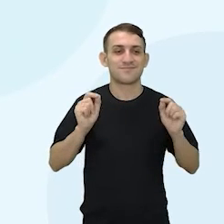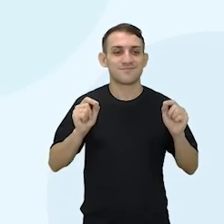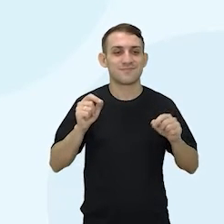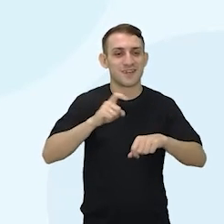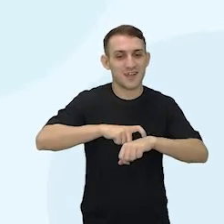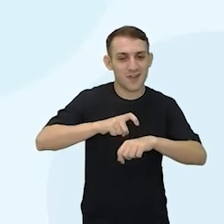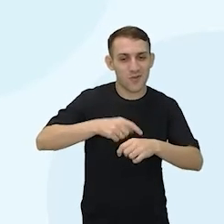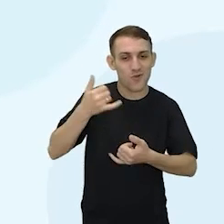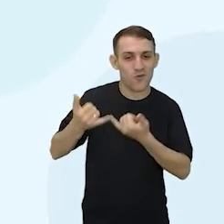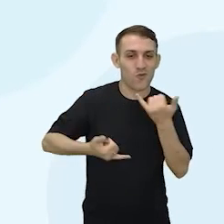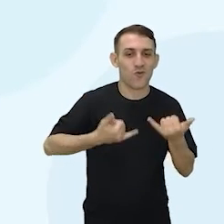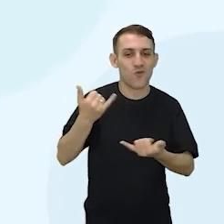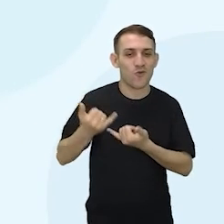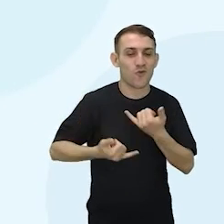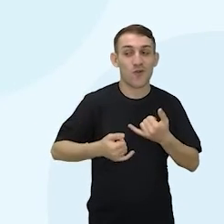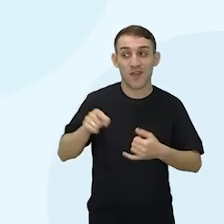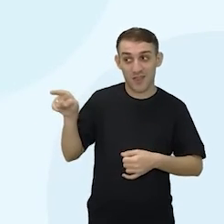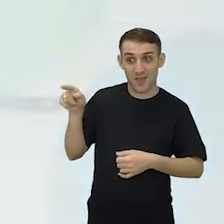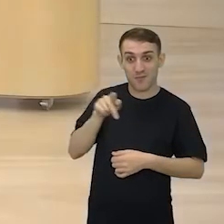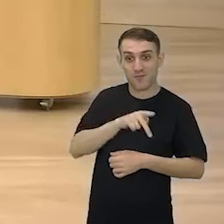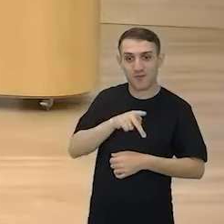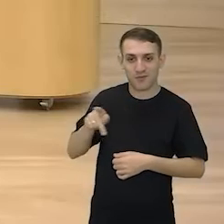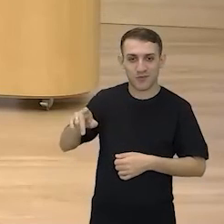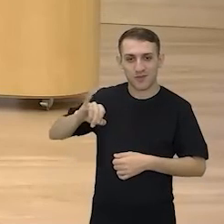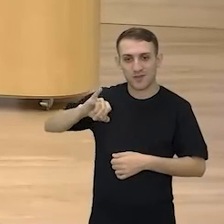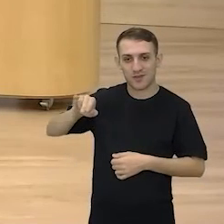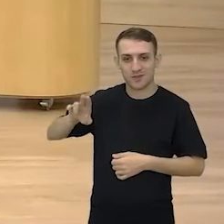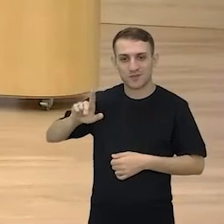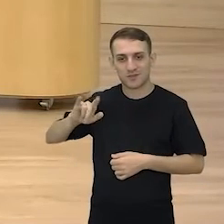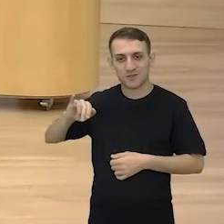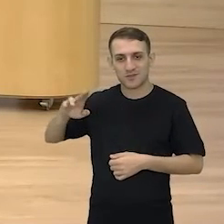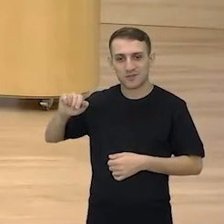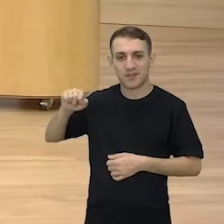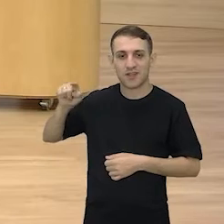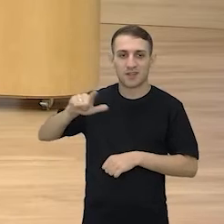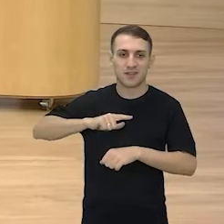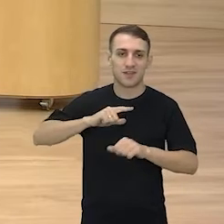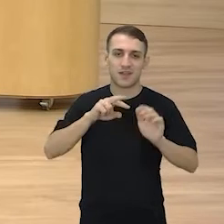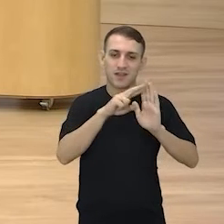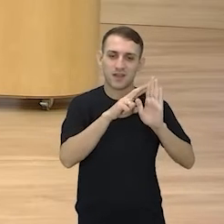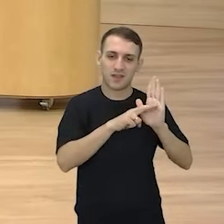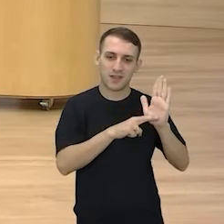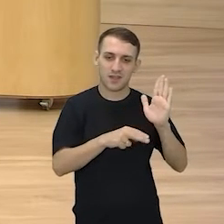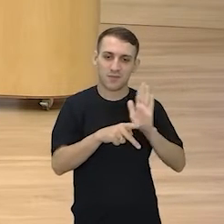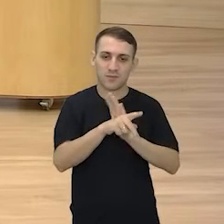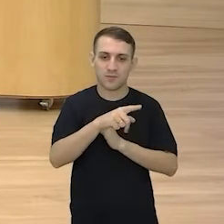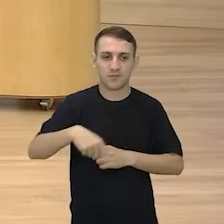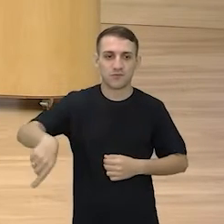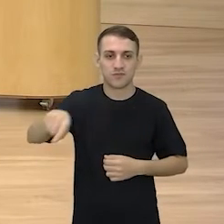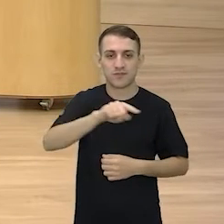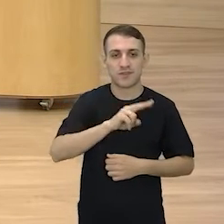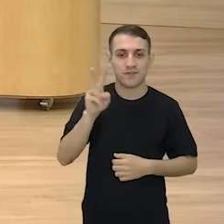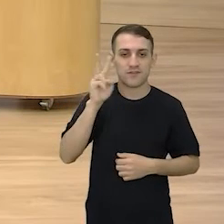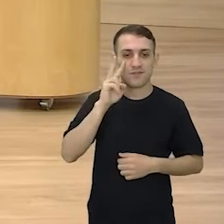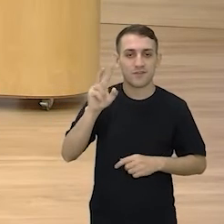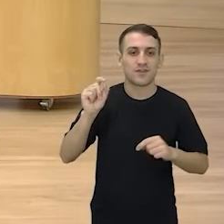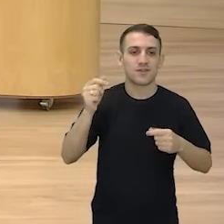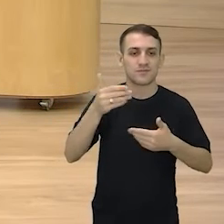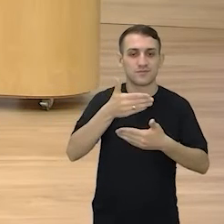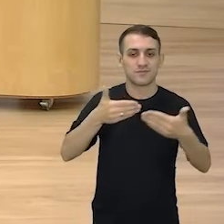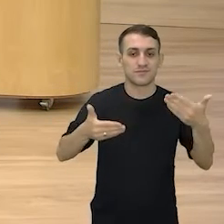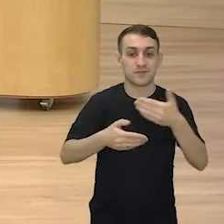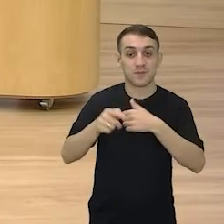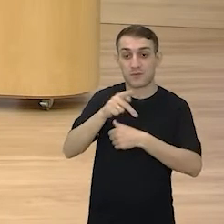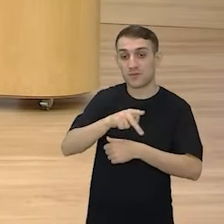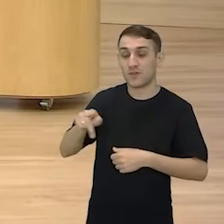do jogo, gente. A professora Juliana, vai ficar a regrinha aí para vocês olharem no slide. A